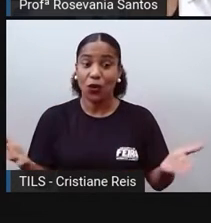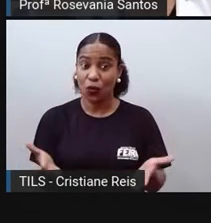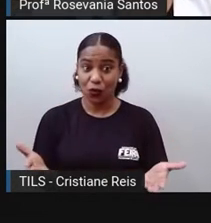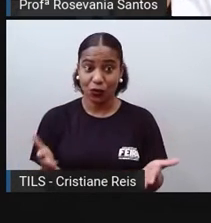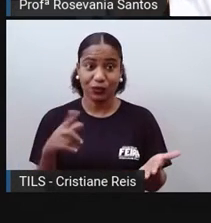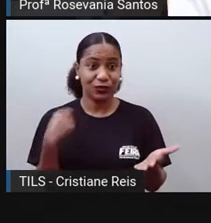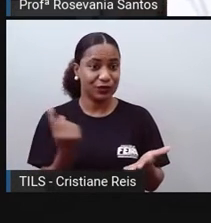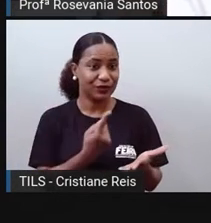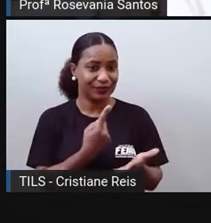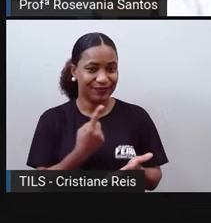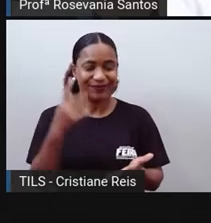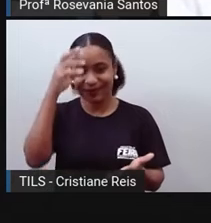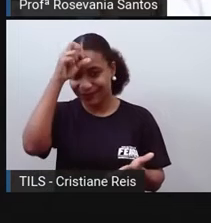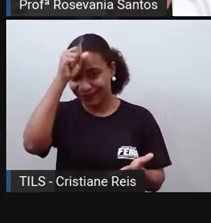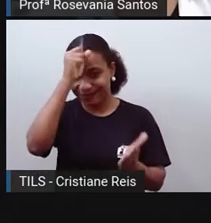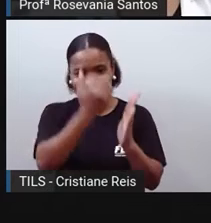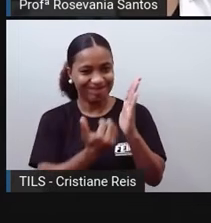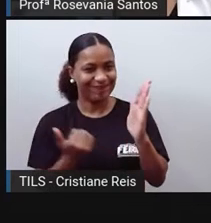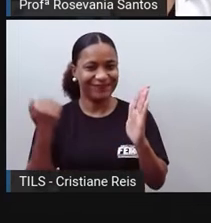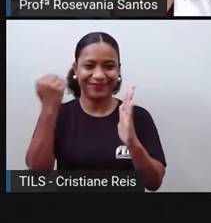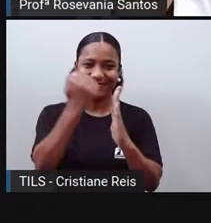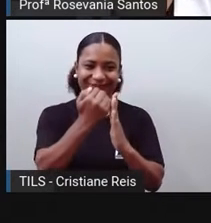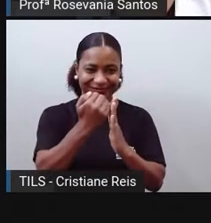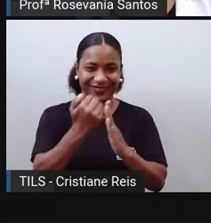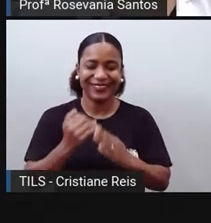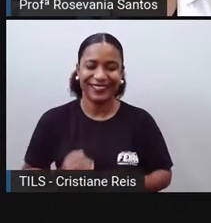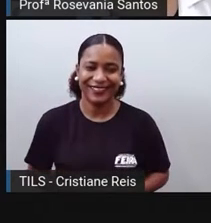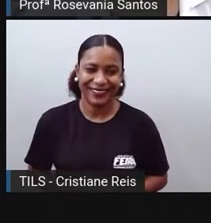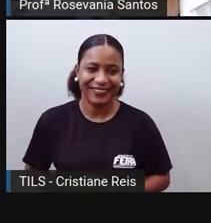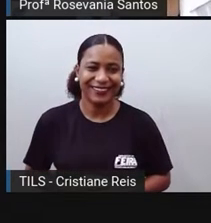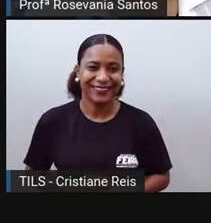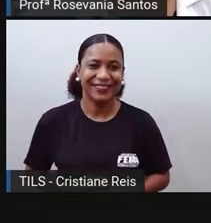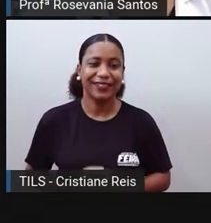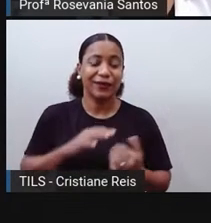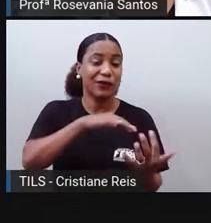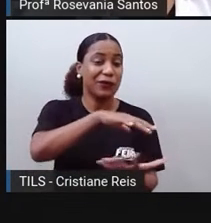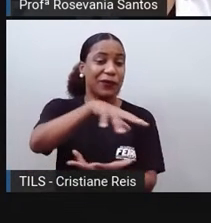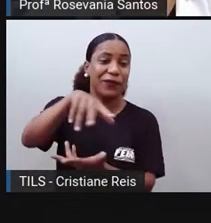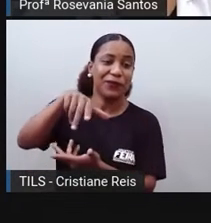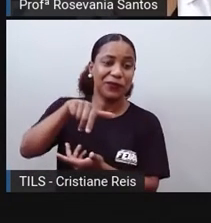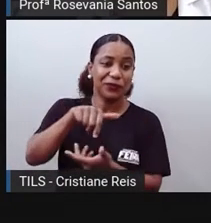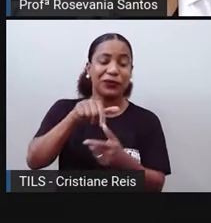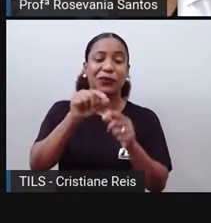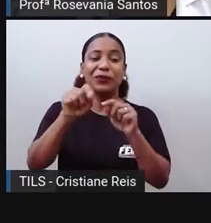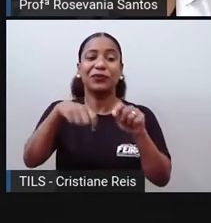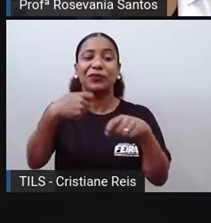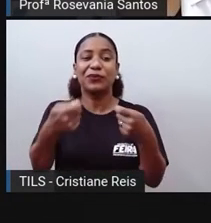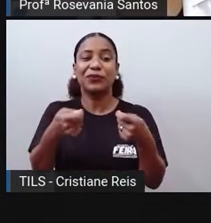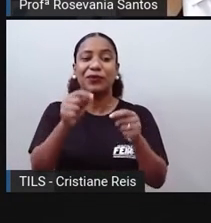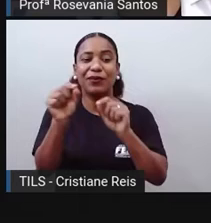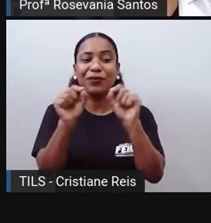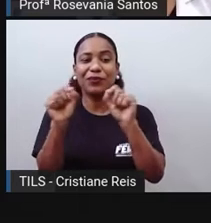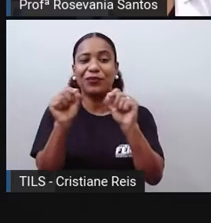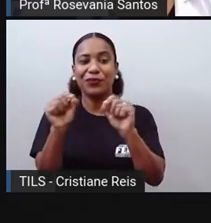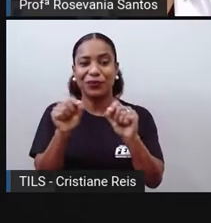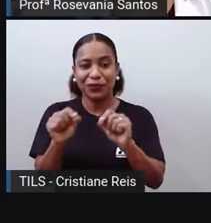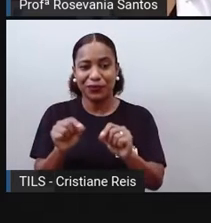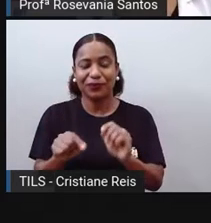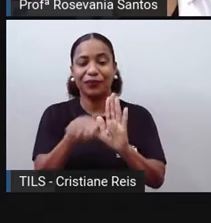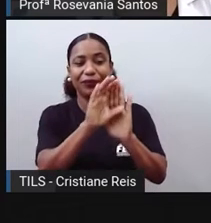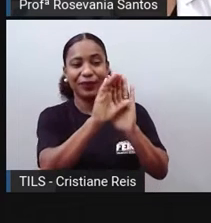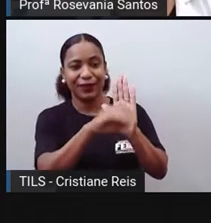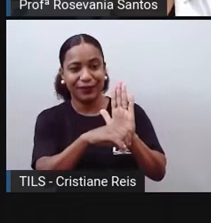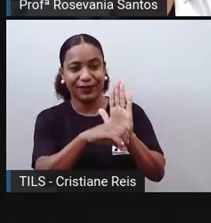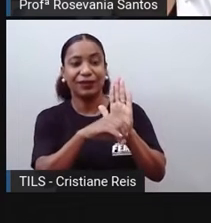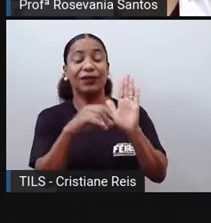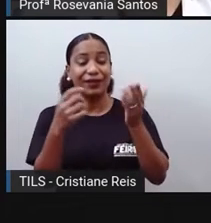agora é só ampliar esses fenômenos para o espaço mundial. Mas aquela mesma ideia da população que você fala sobre o